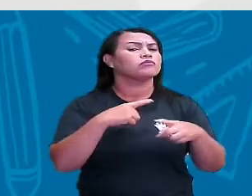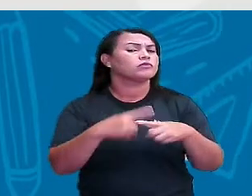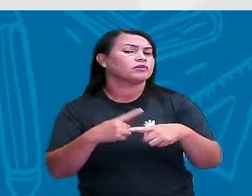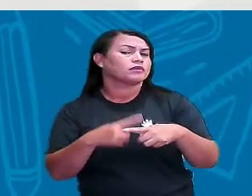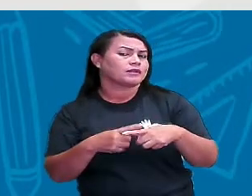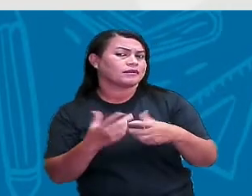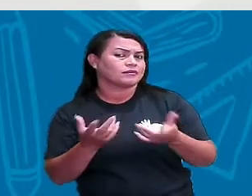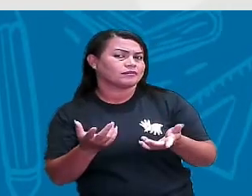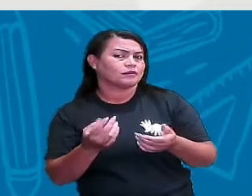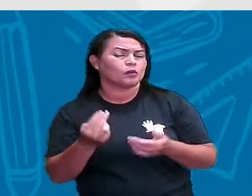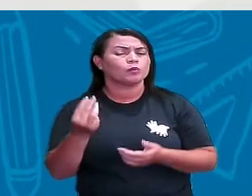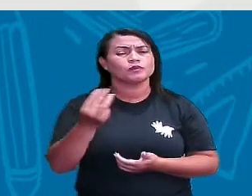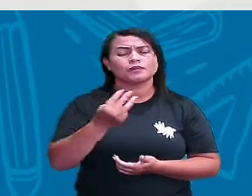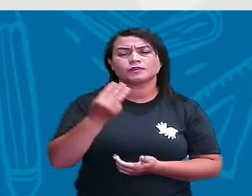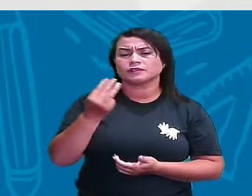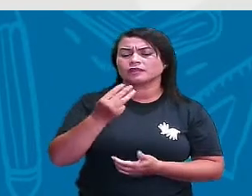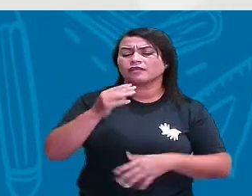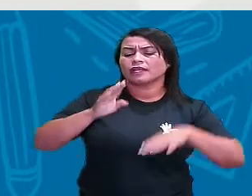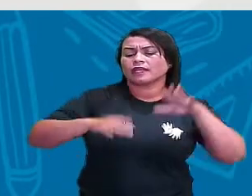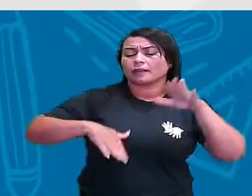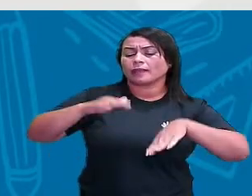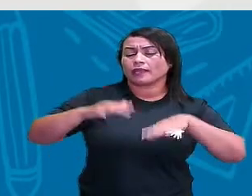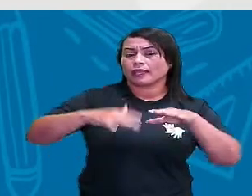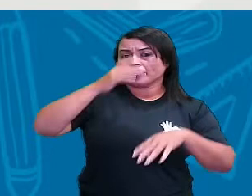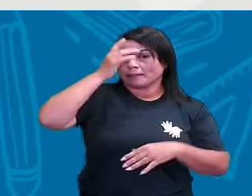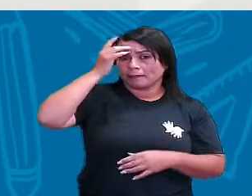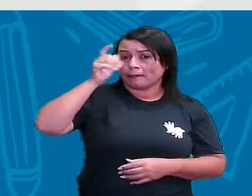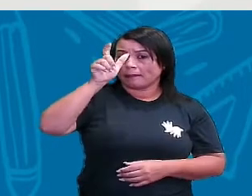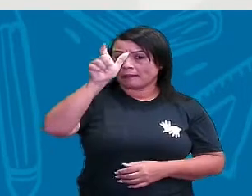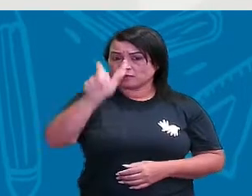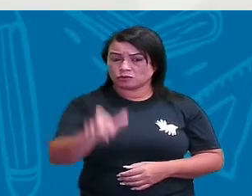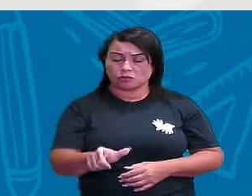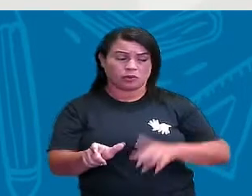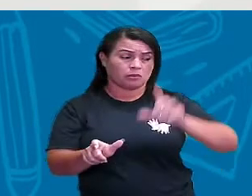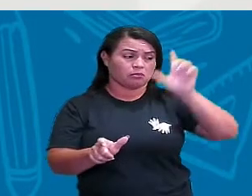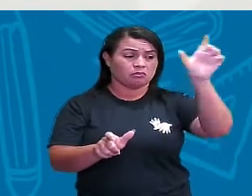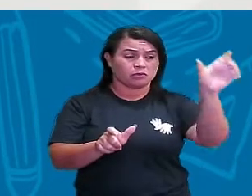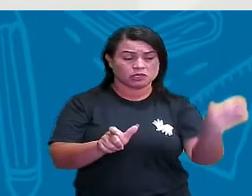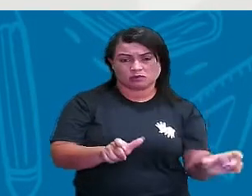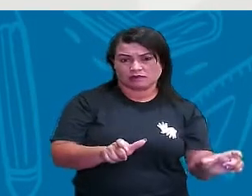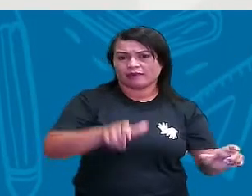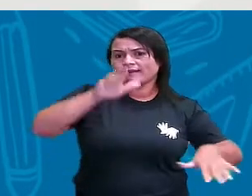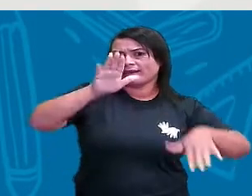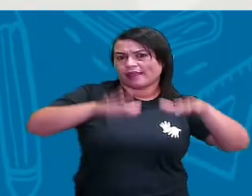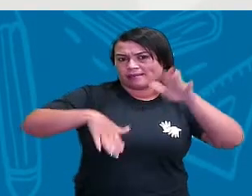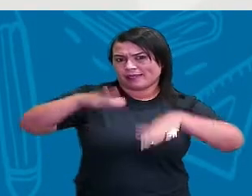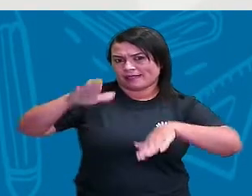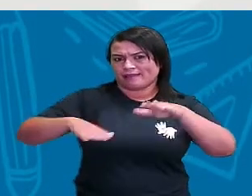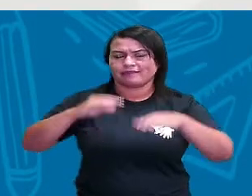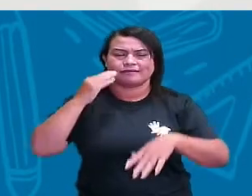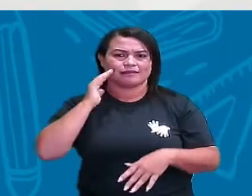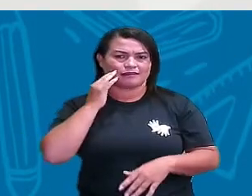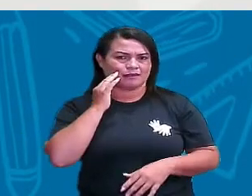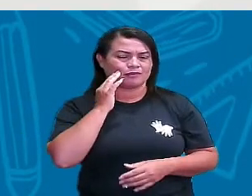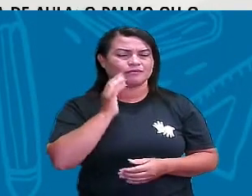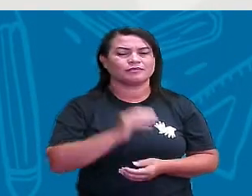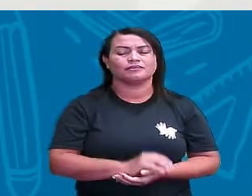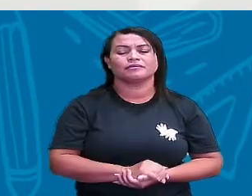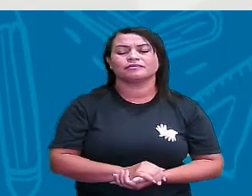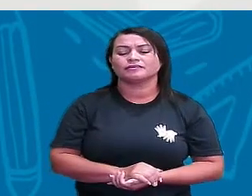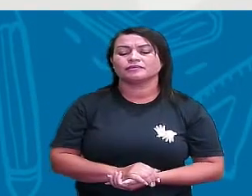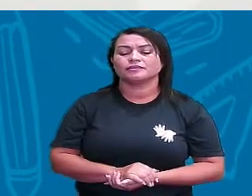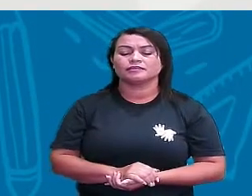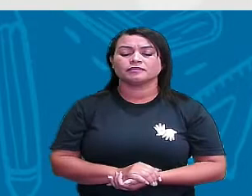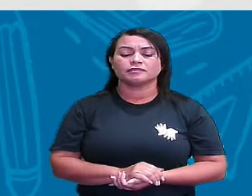o pé e o passo dependem de pessoa para pessoa, não é isso? Então, aí, ó, vai depender da pessoa.